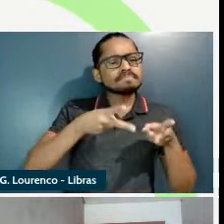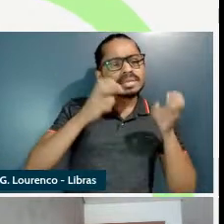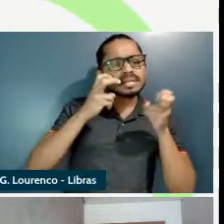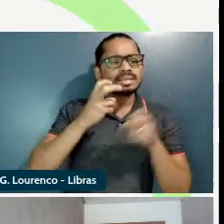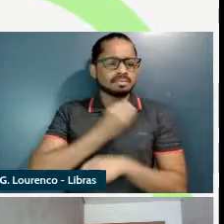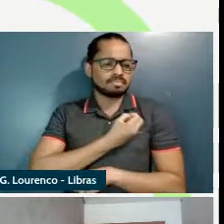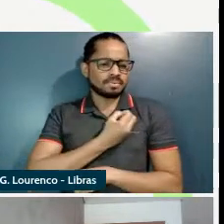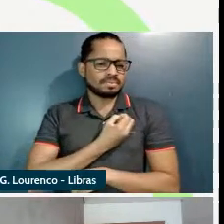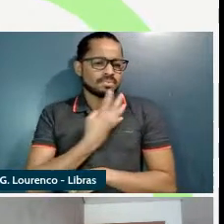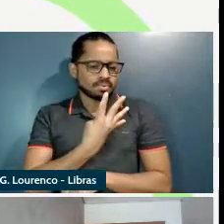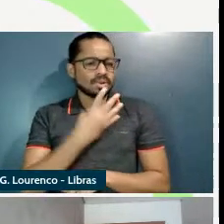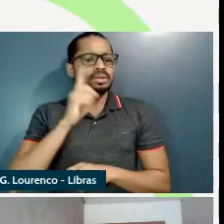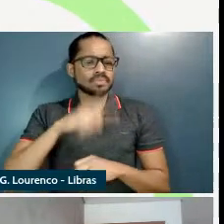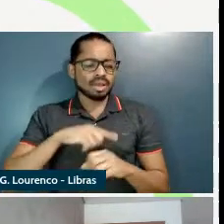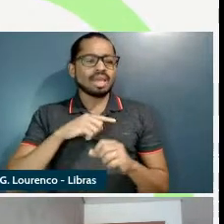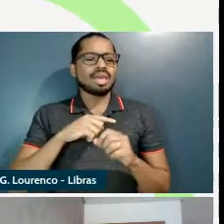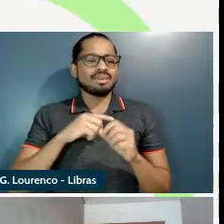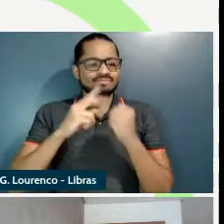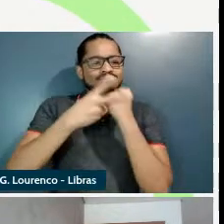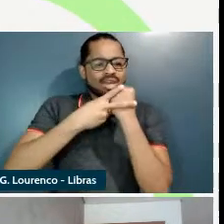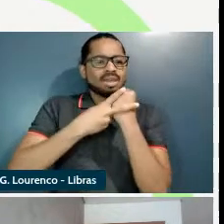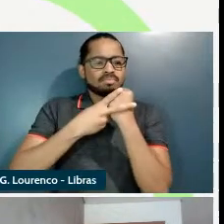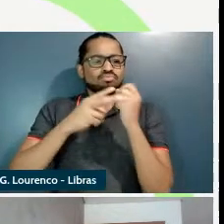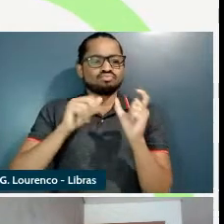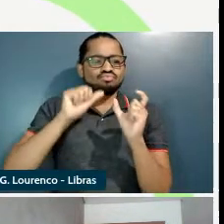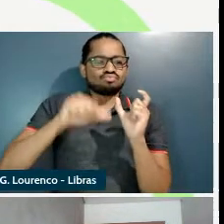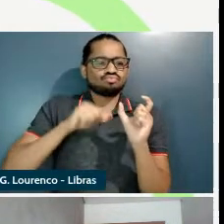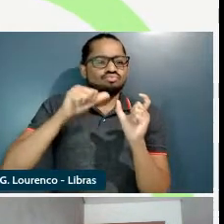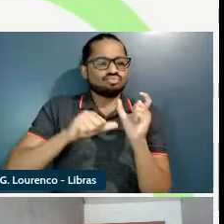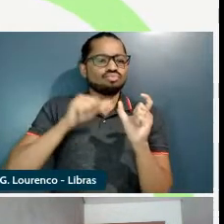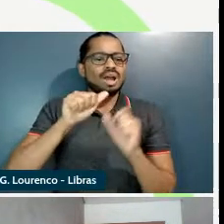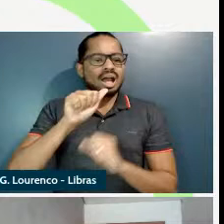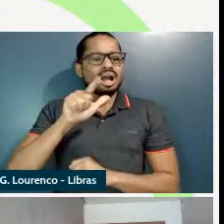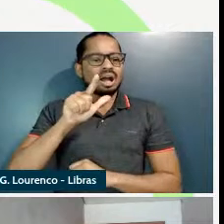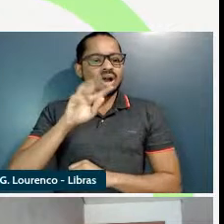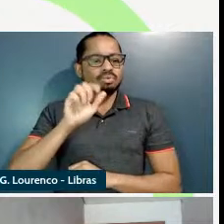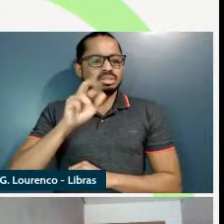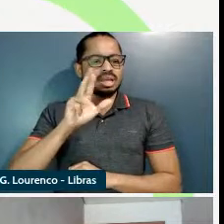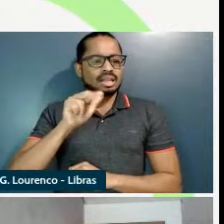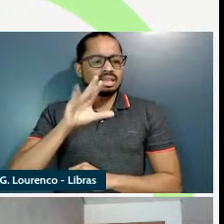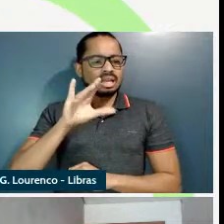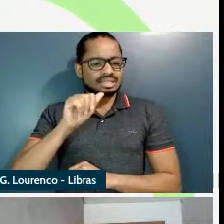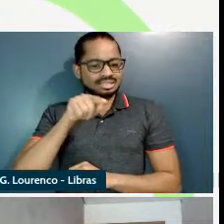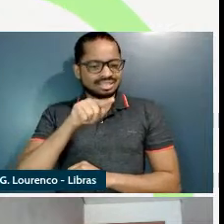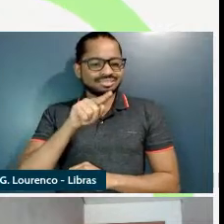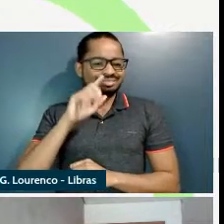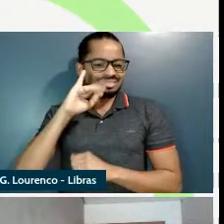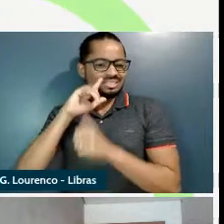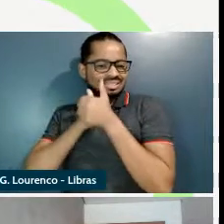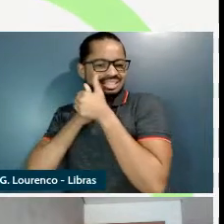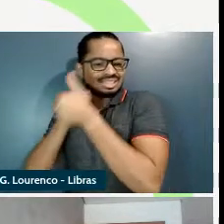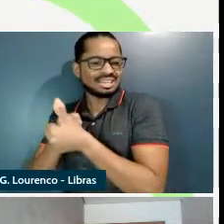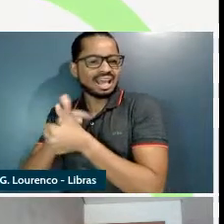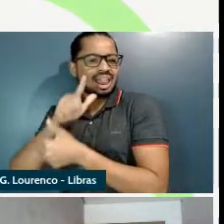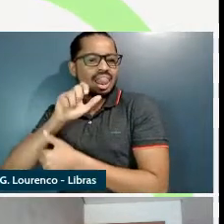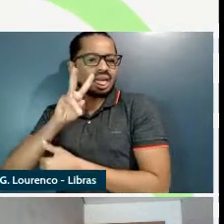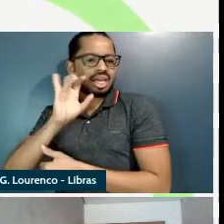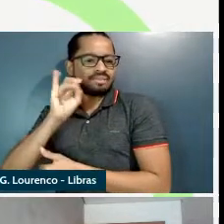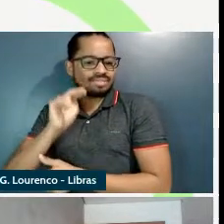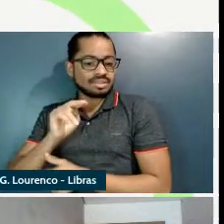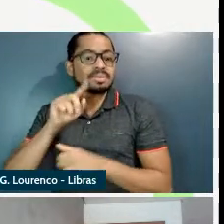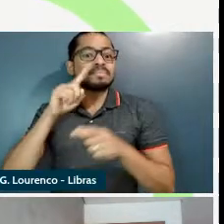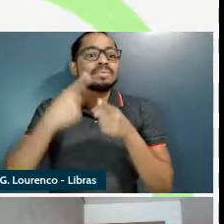uma alternância verbal nos termos de Levi 93 porque ao apagamento de um dos argumentos que é o agente no caso aqui o